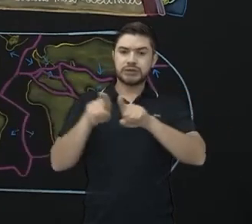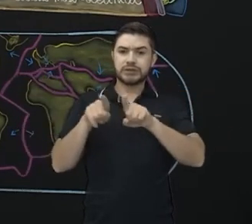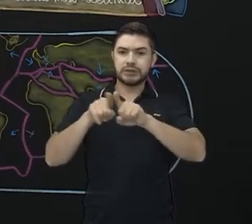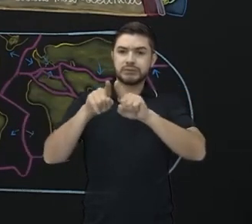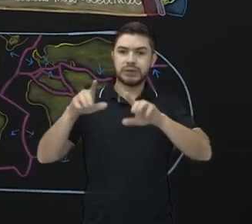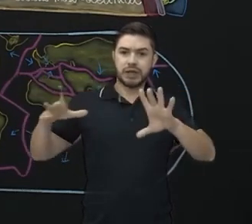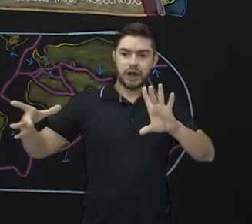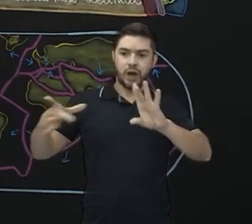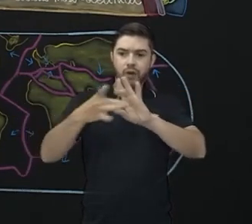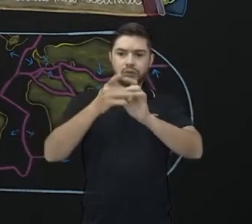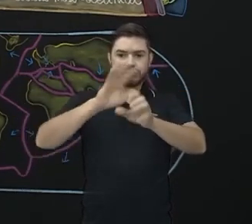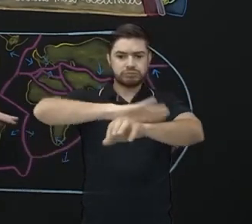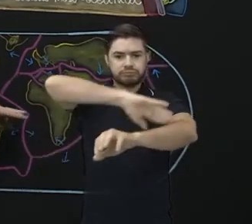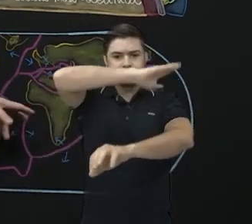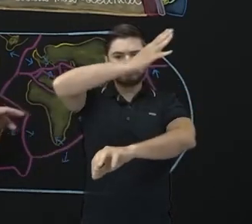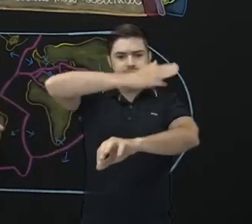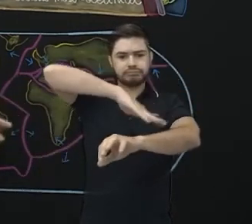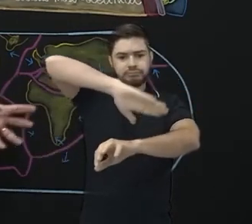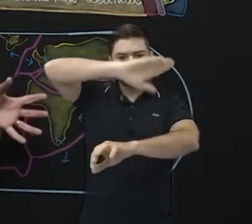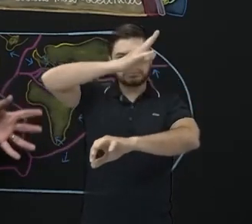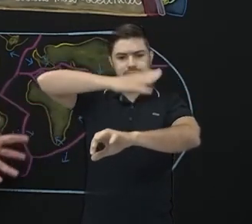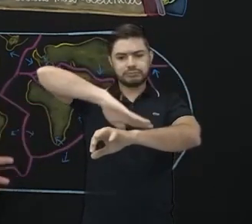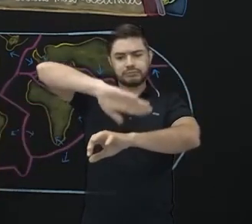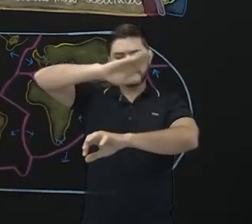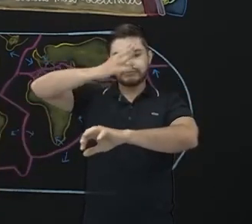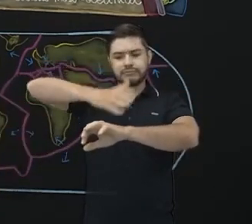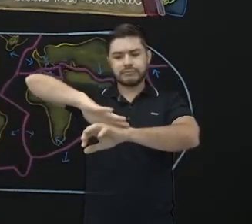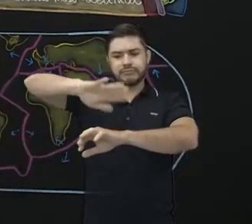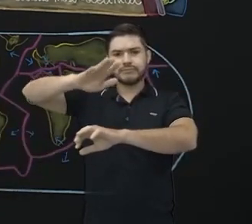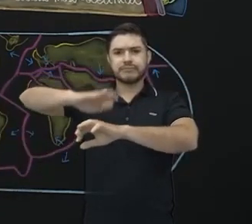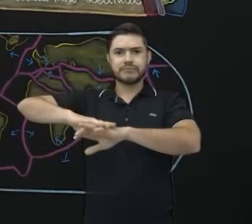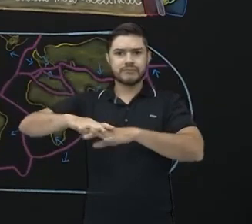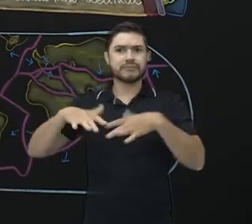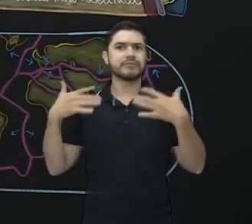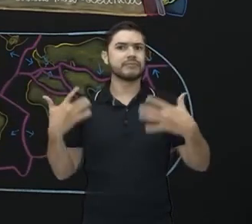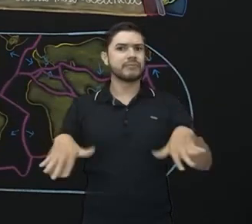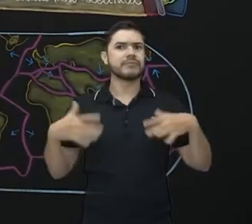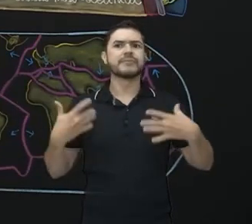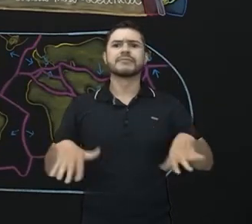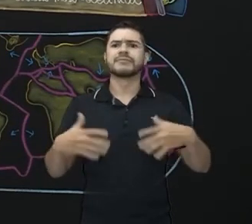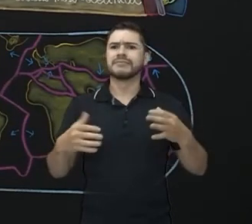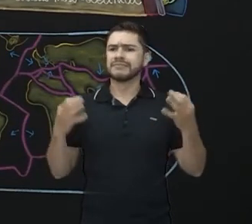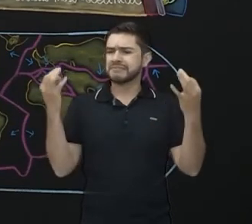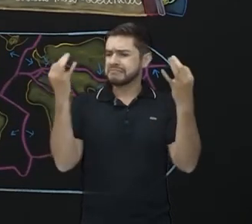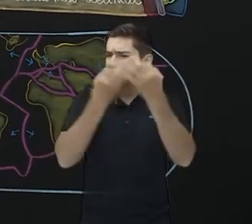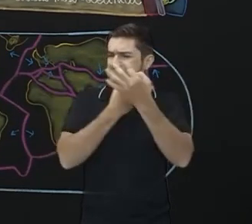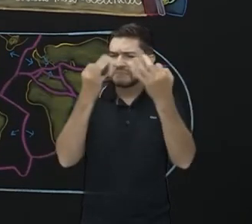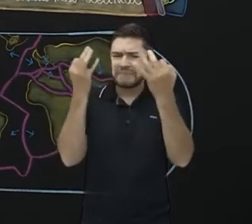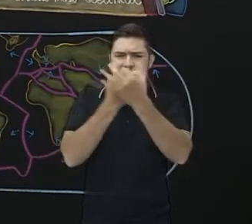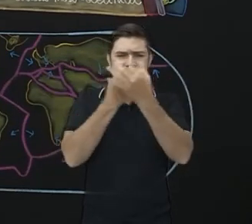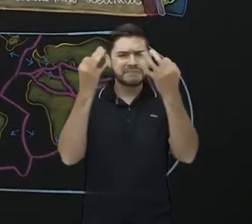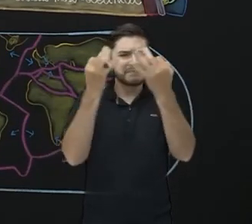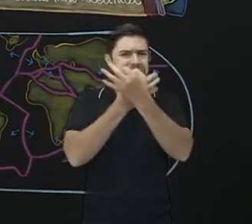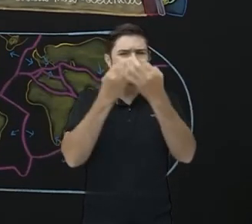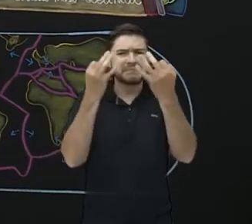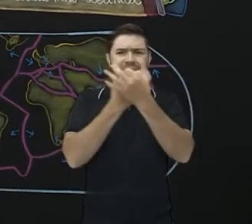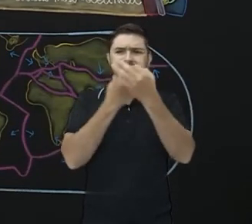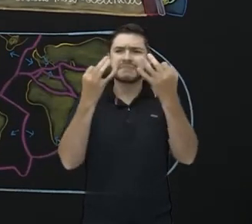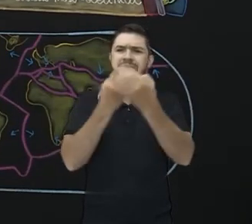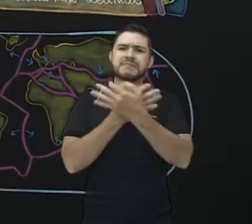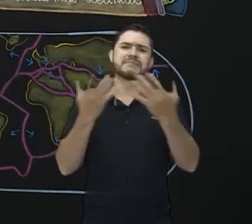formação das montanhas, formação dos terremotos acontecendo o tempo inteiro. Vejam que coisa linda é a ciência, essa